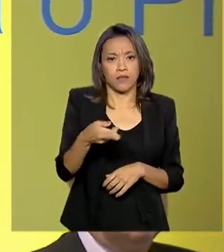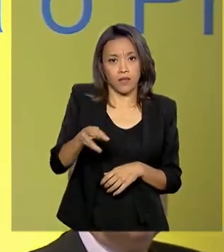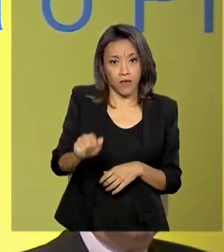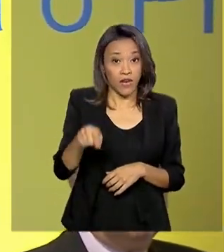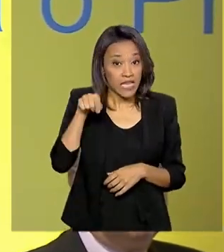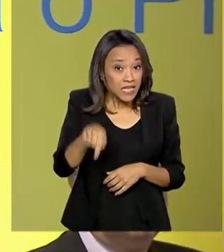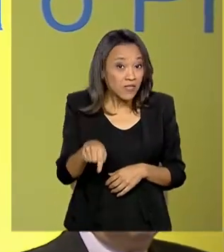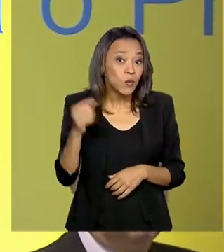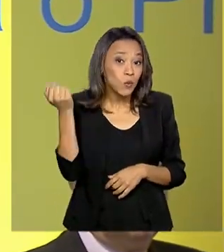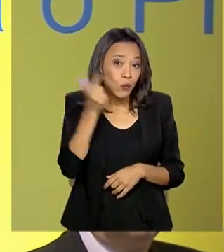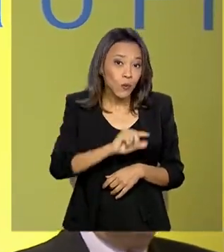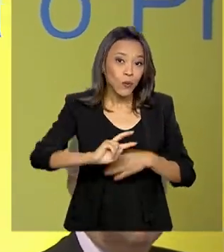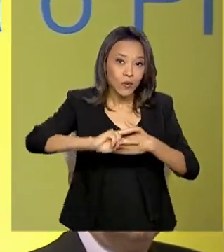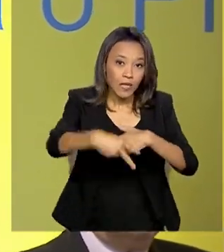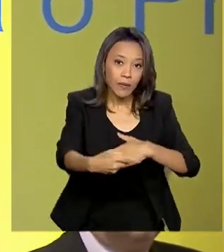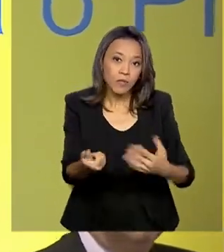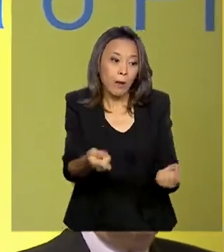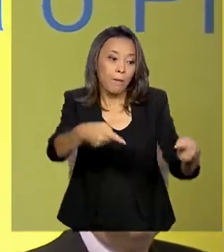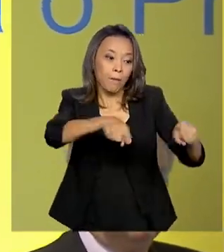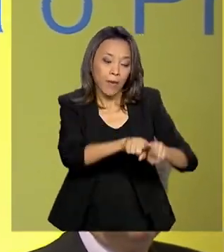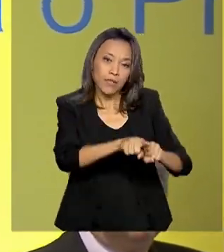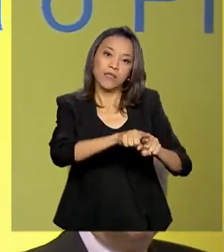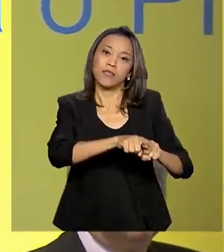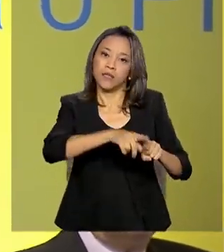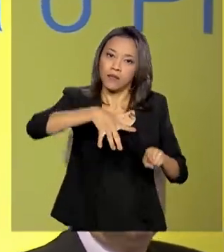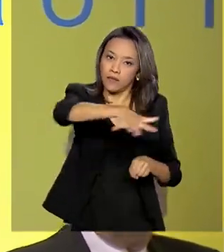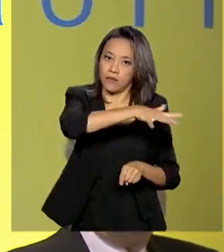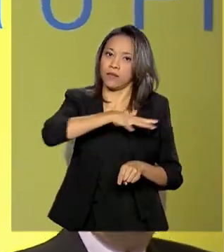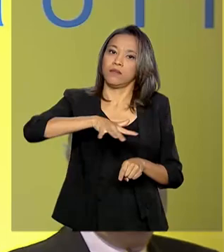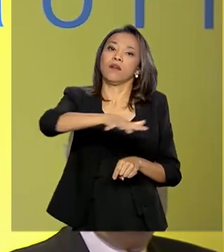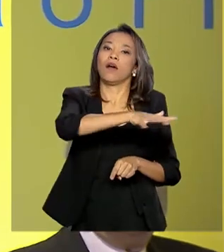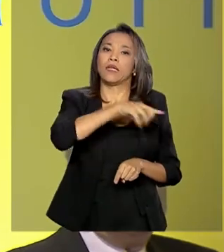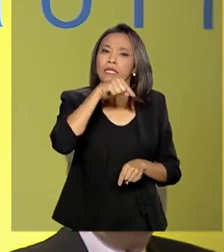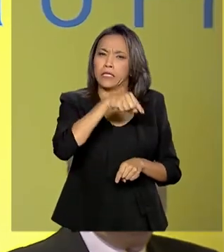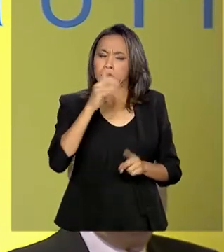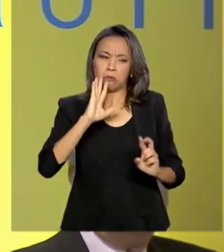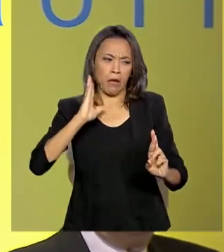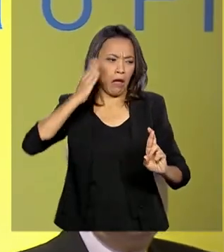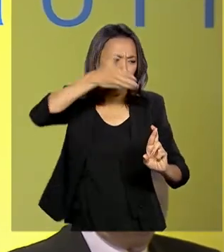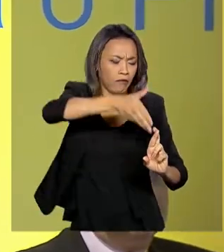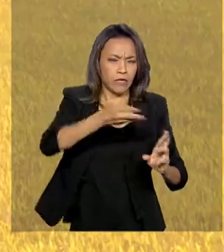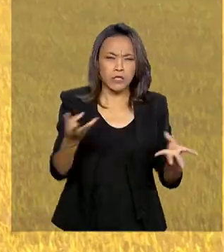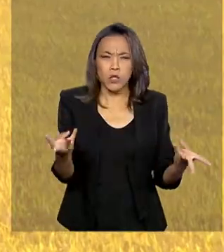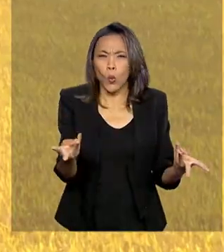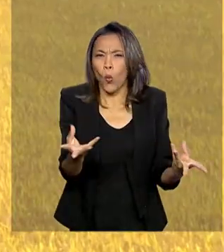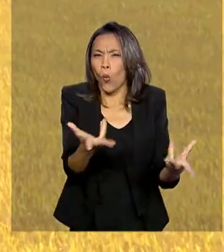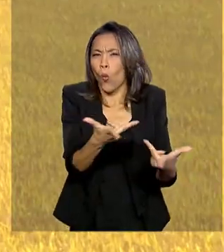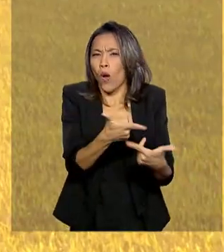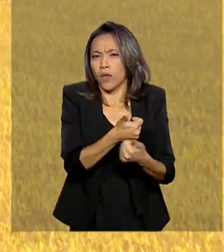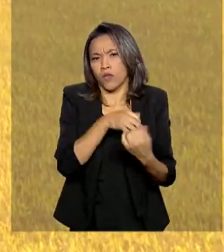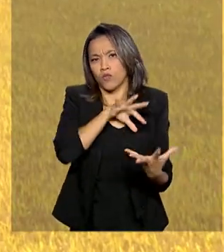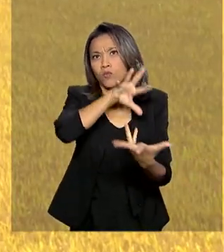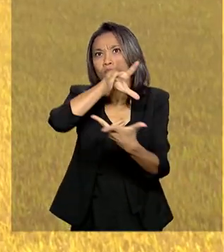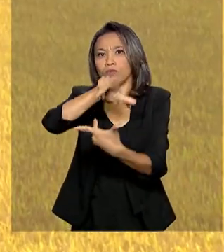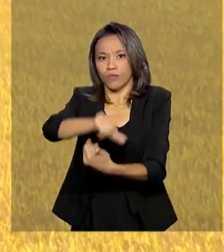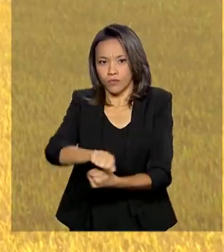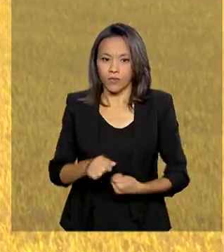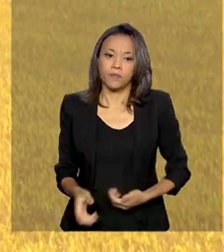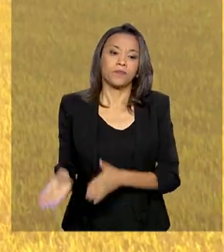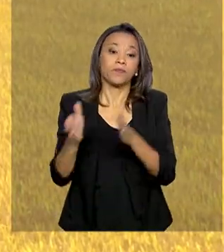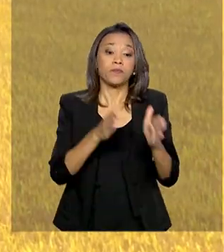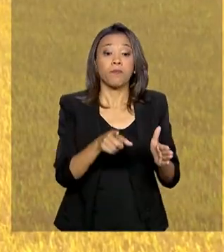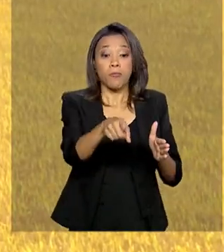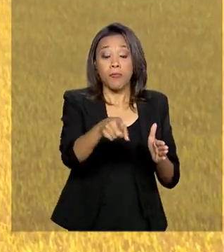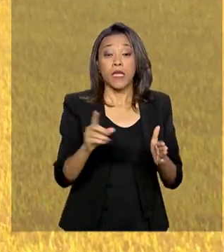setor vigoroso e inovador. Referência de qualidade em todo o mundo. A linha de pré-custeio da